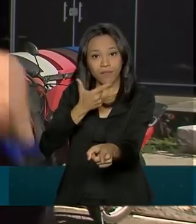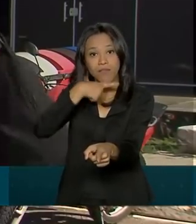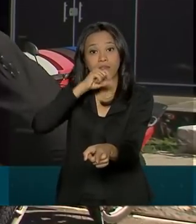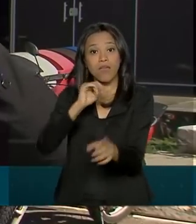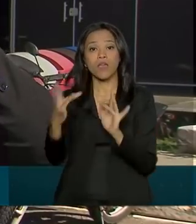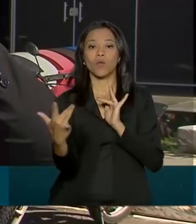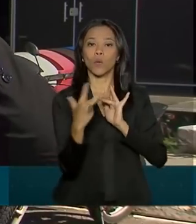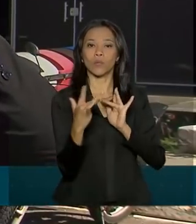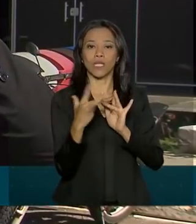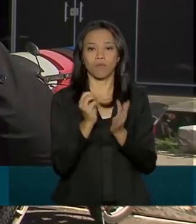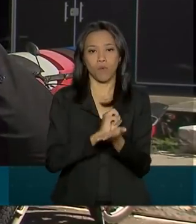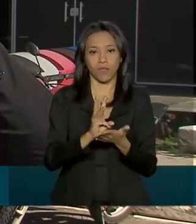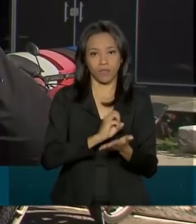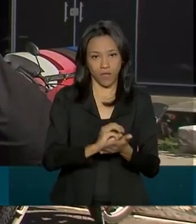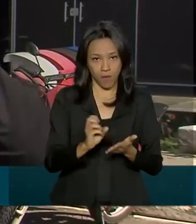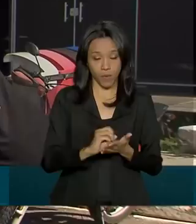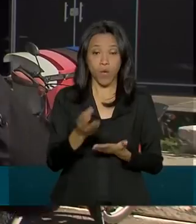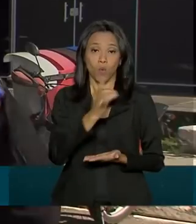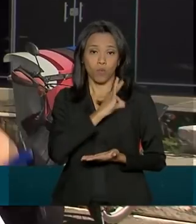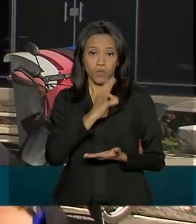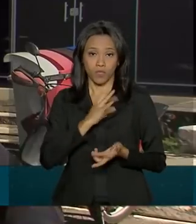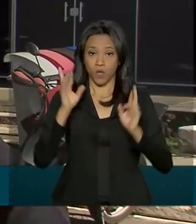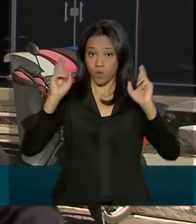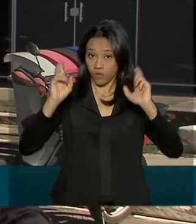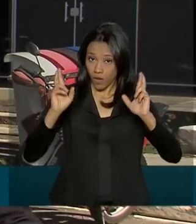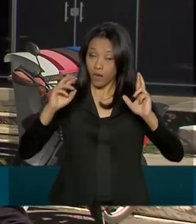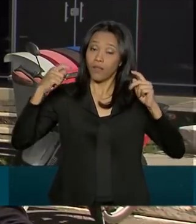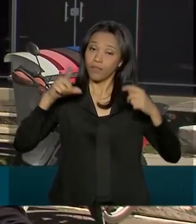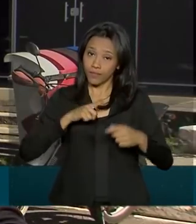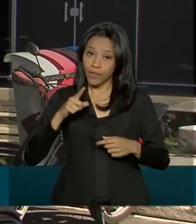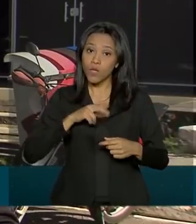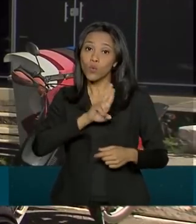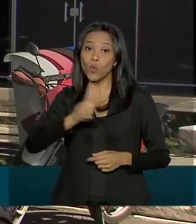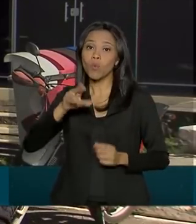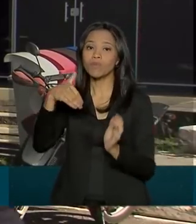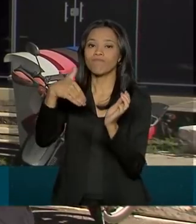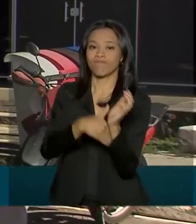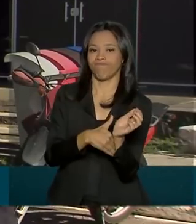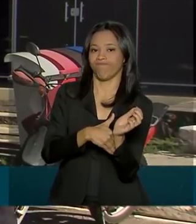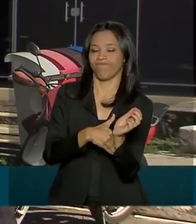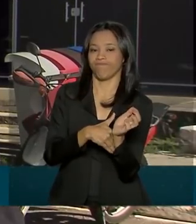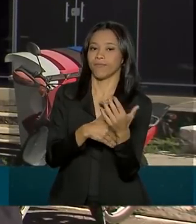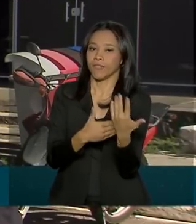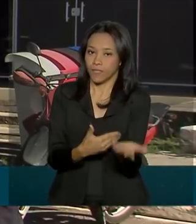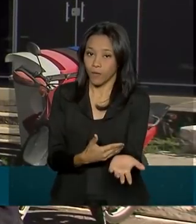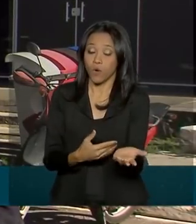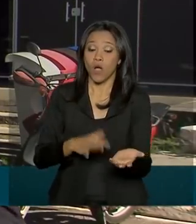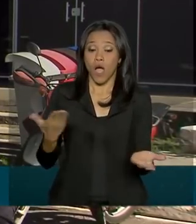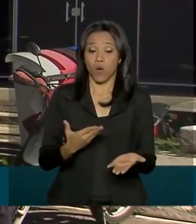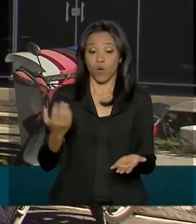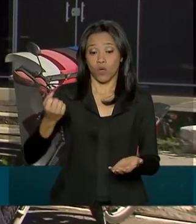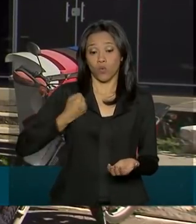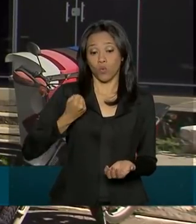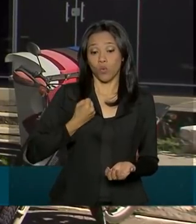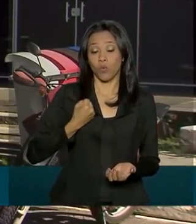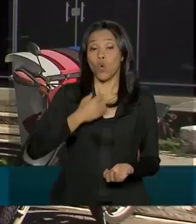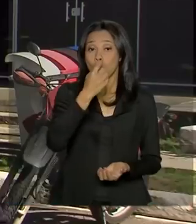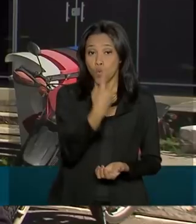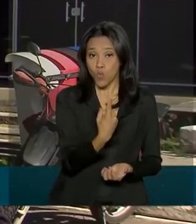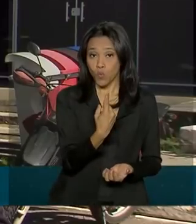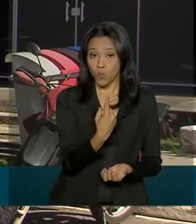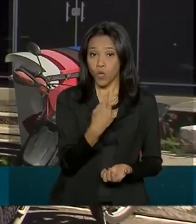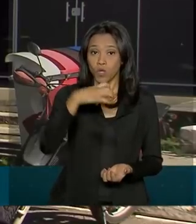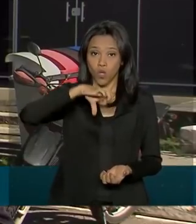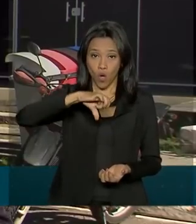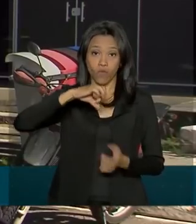entrar em contato pelo WhatsApp com a Polícia Rodoviária Federal tem um anonimato garantido. Agora, o número 191, que já era o canal tradicional